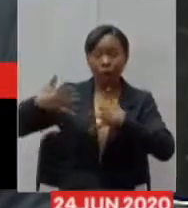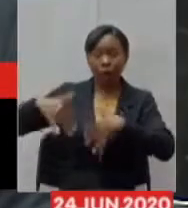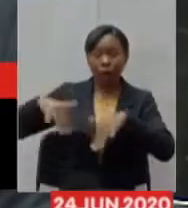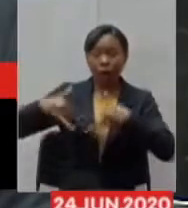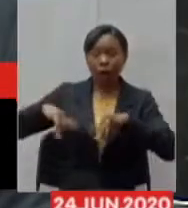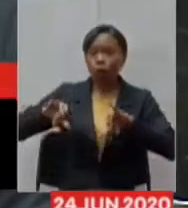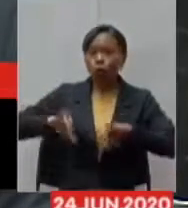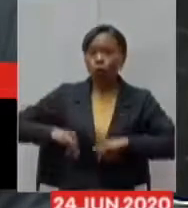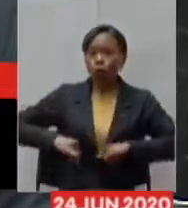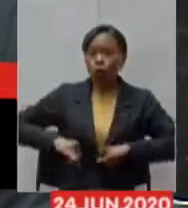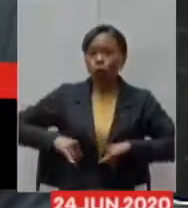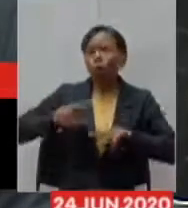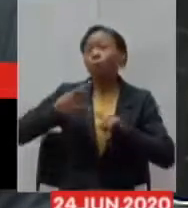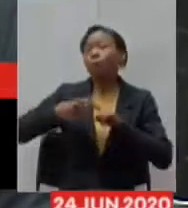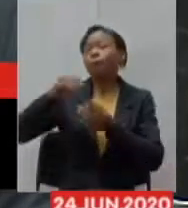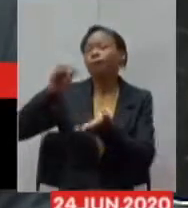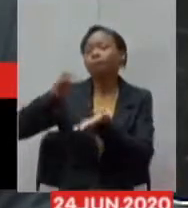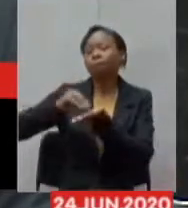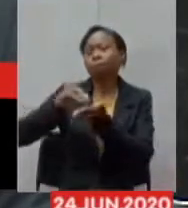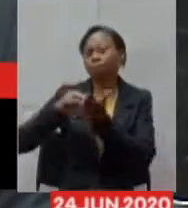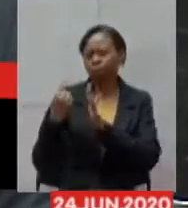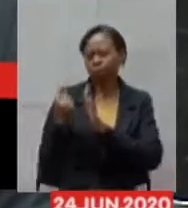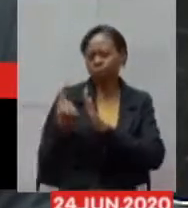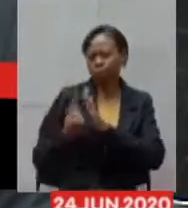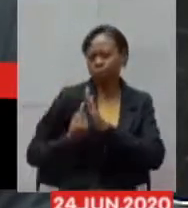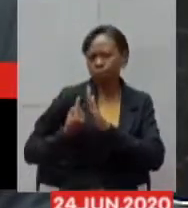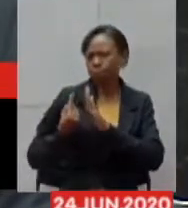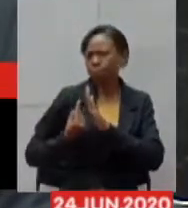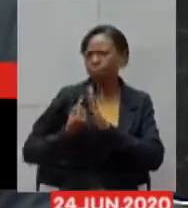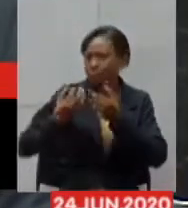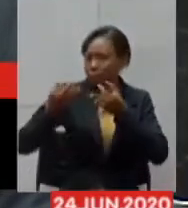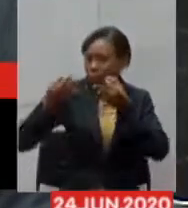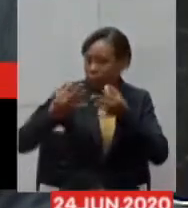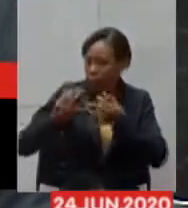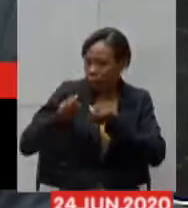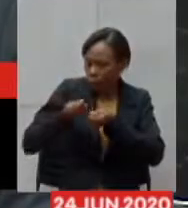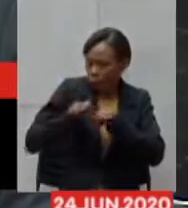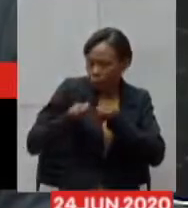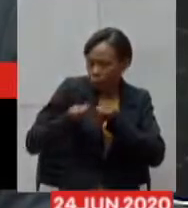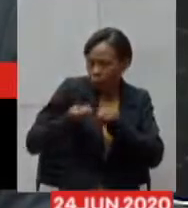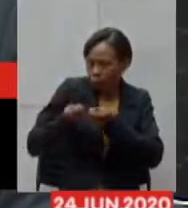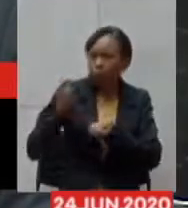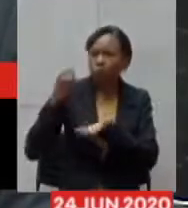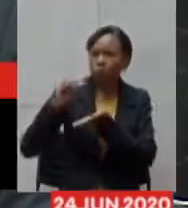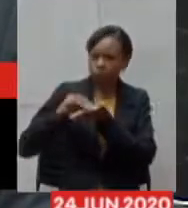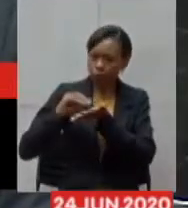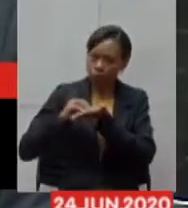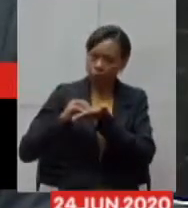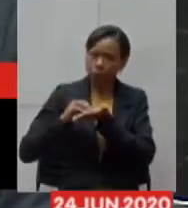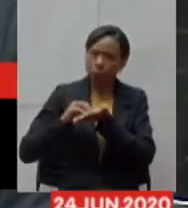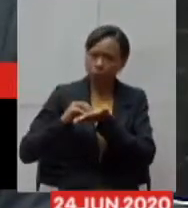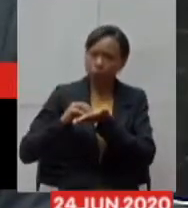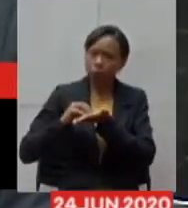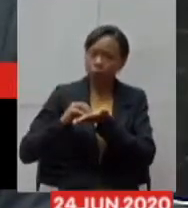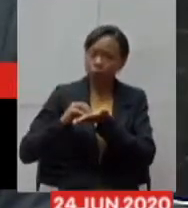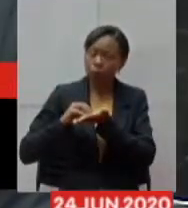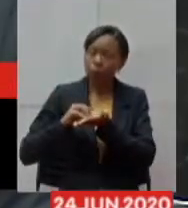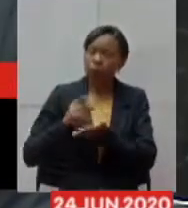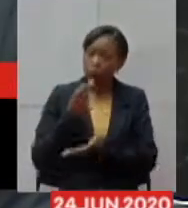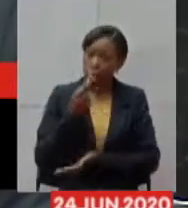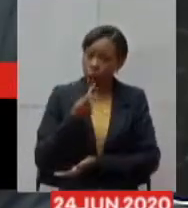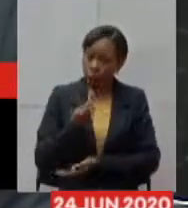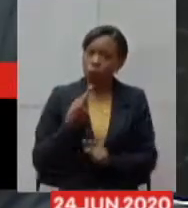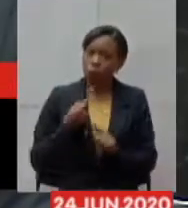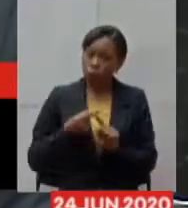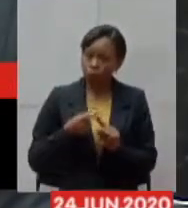isolamento adequado não tiveram o controle da transmissão do vírus por que que eu falo isso porque a única forma de